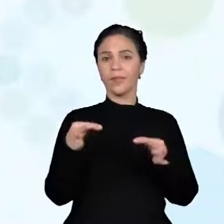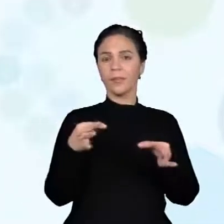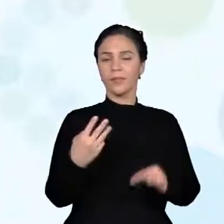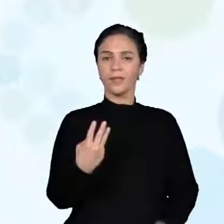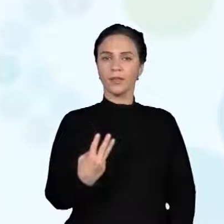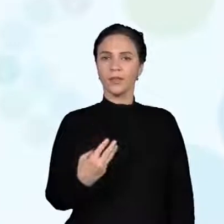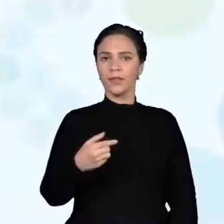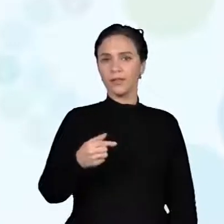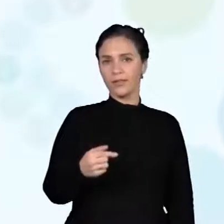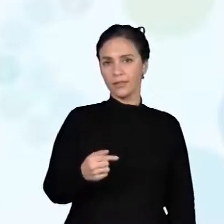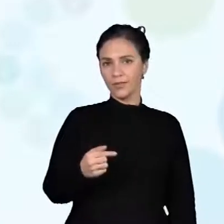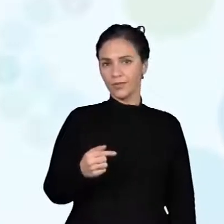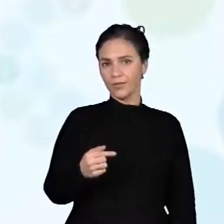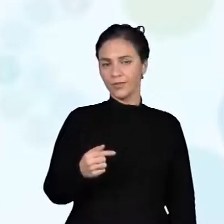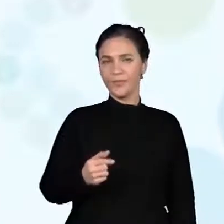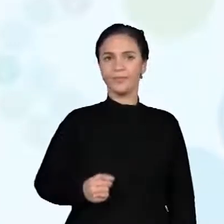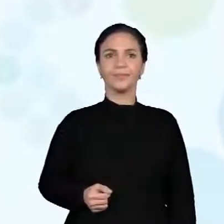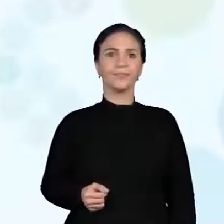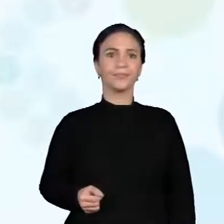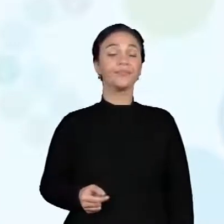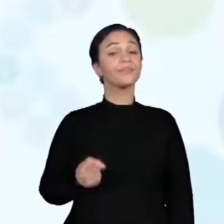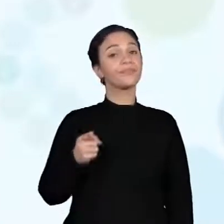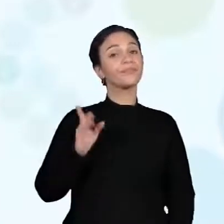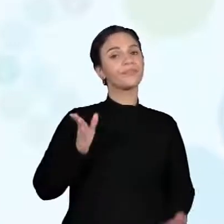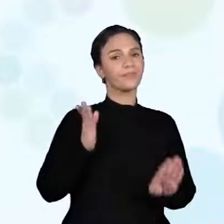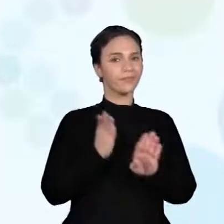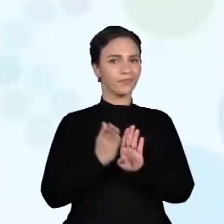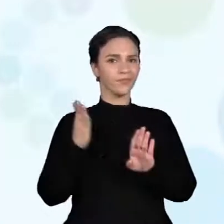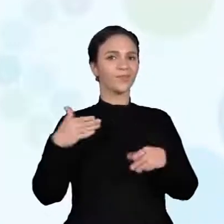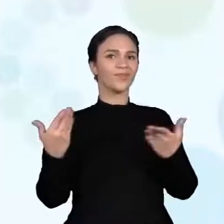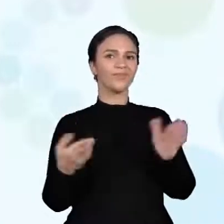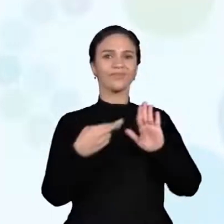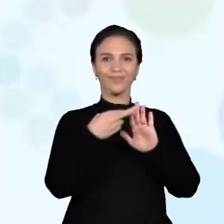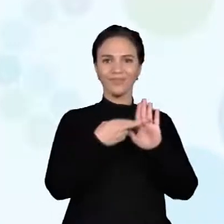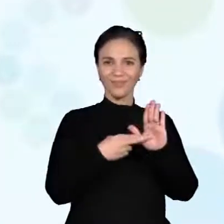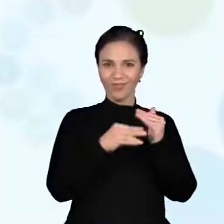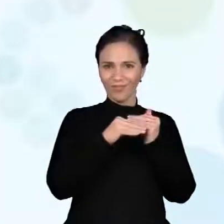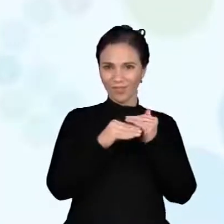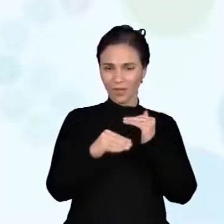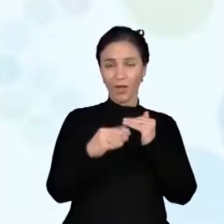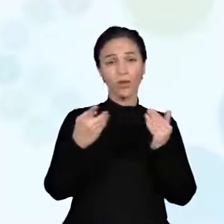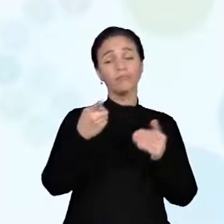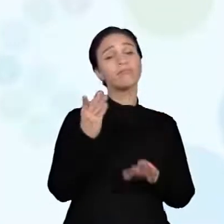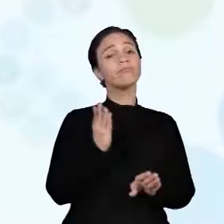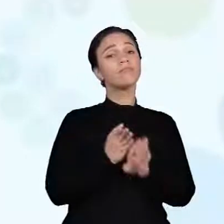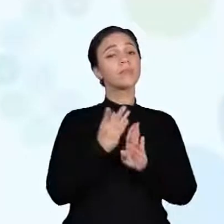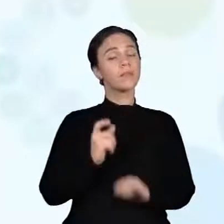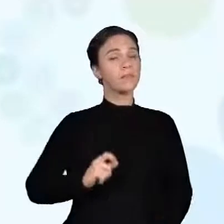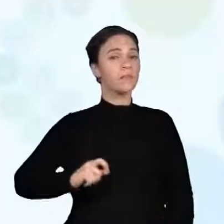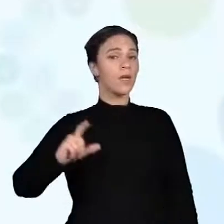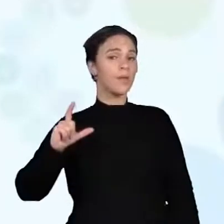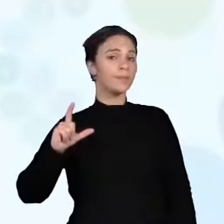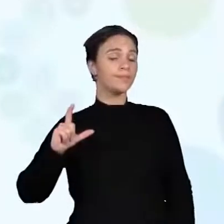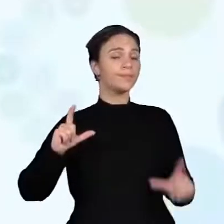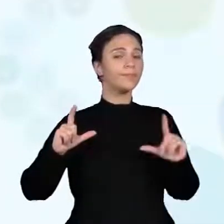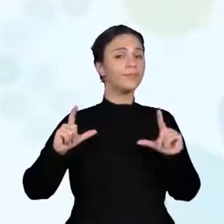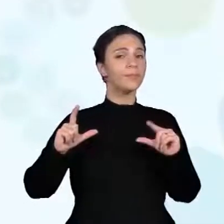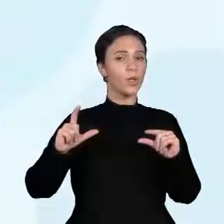do nosso livro. Já que vocês descobriram a regra, agora vocês vão descobrir se é maior ou se é